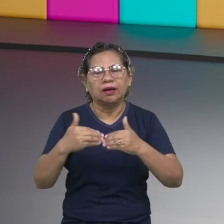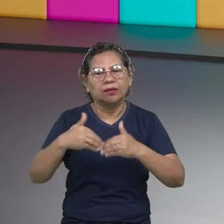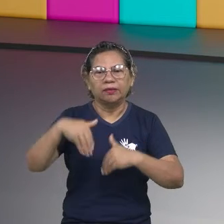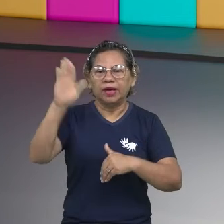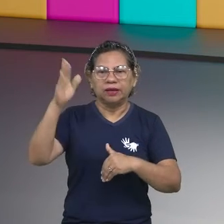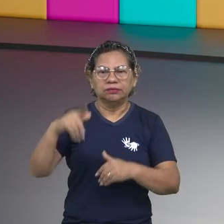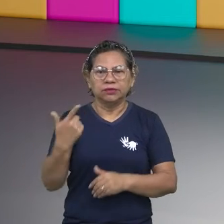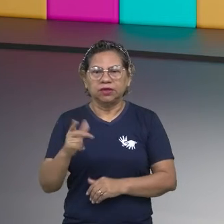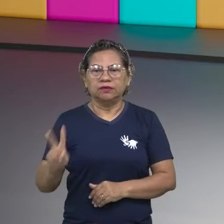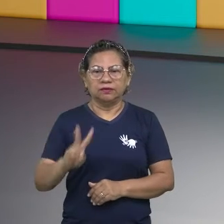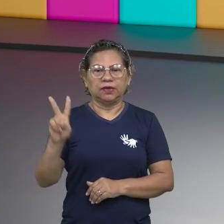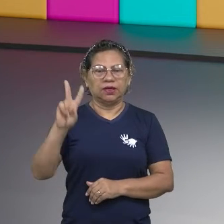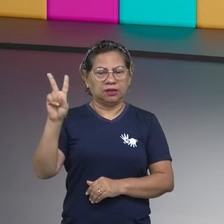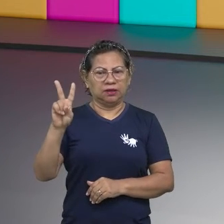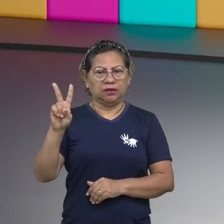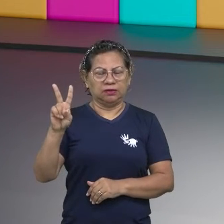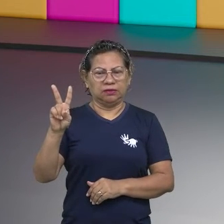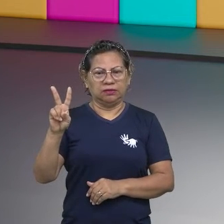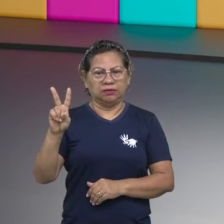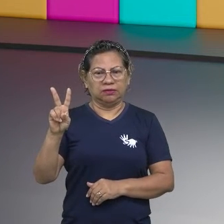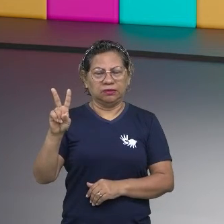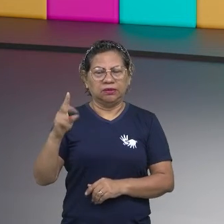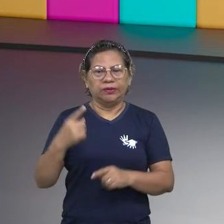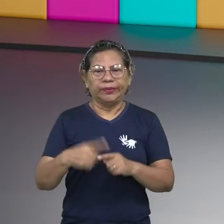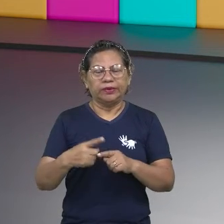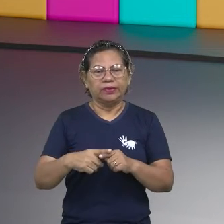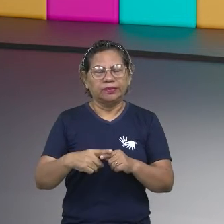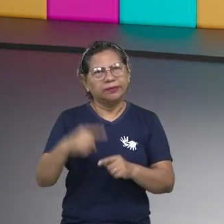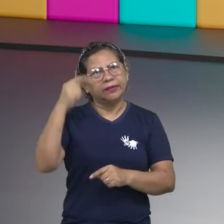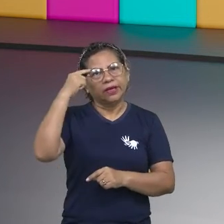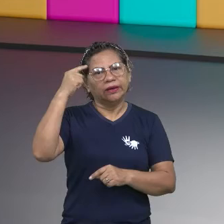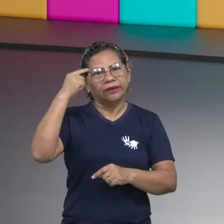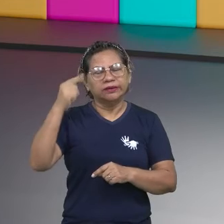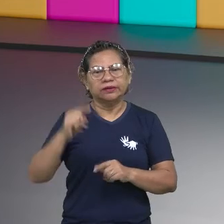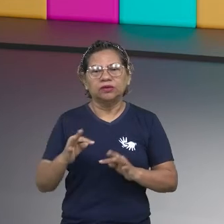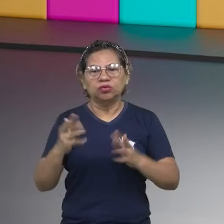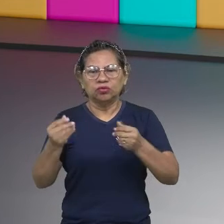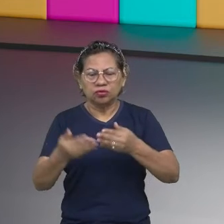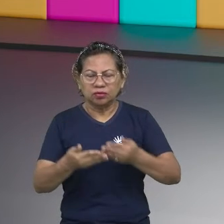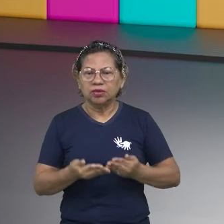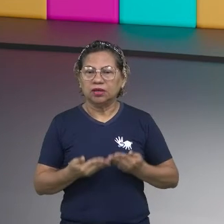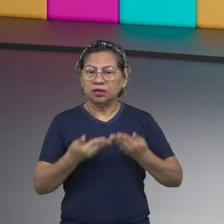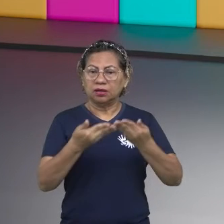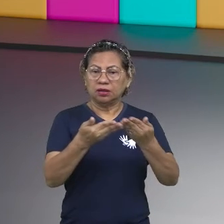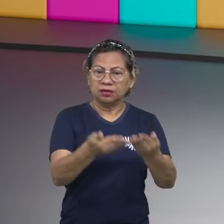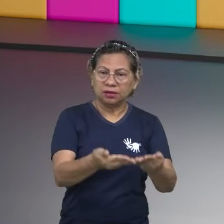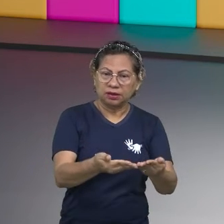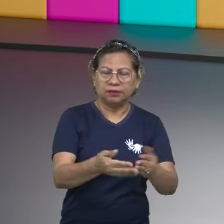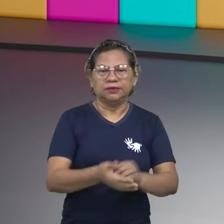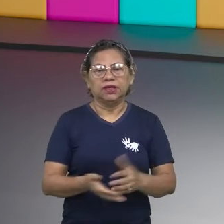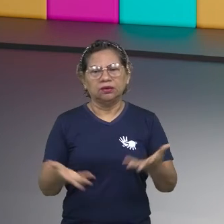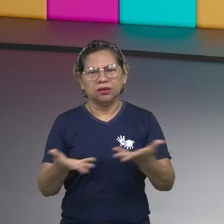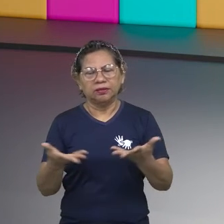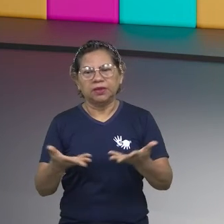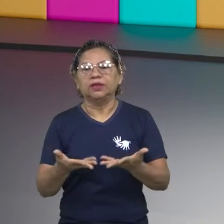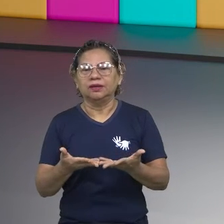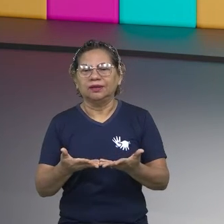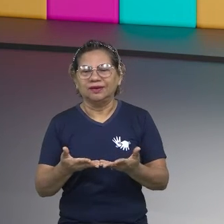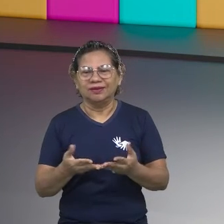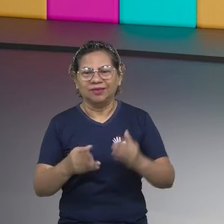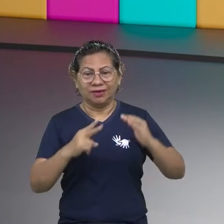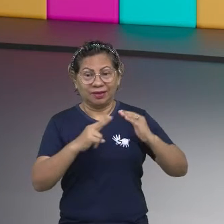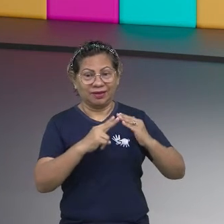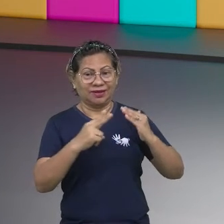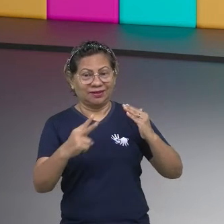valorizar o que é dado, o que é oferecido. Aqui mesmo, o aula em casa, os projetos que estão sendo